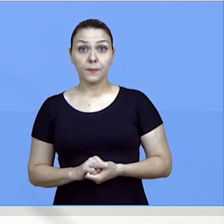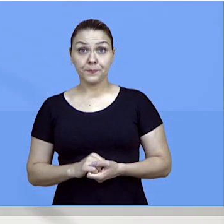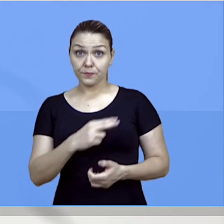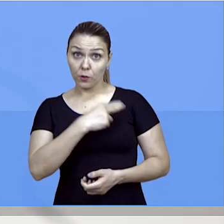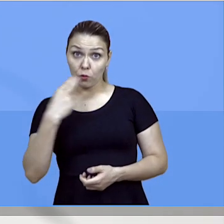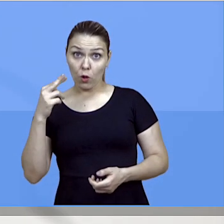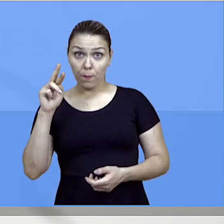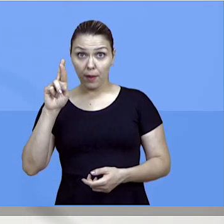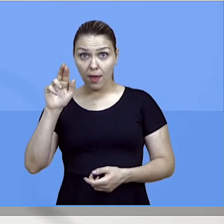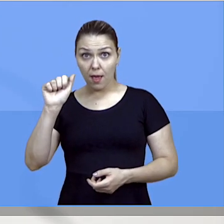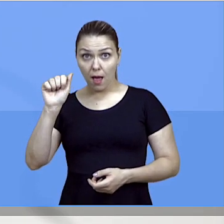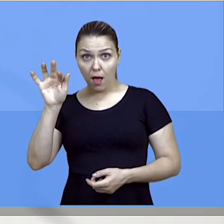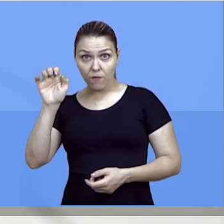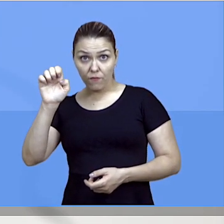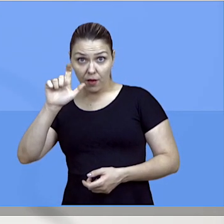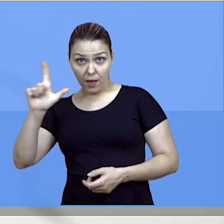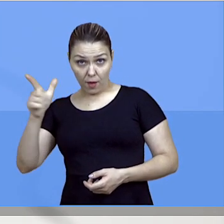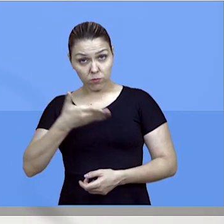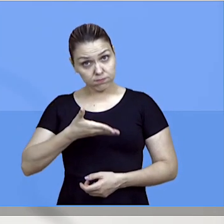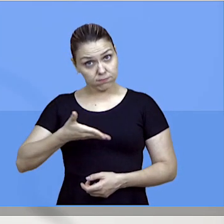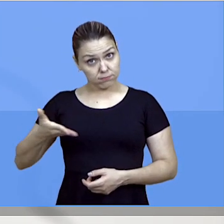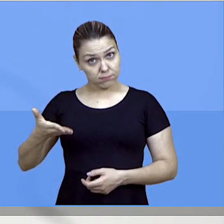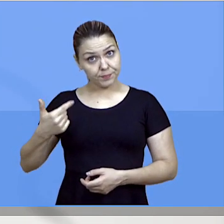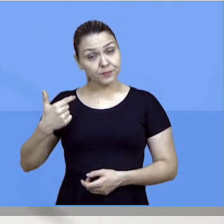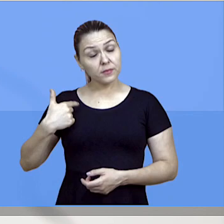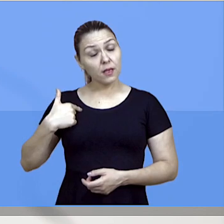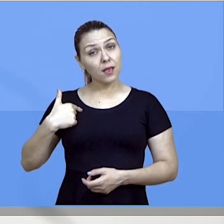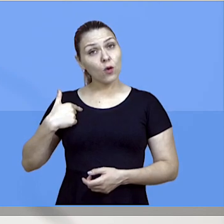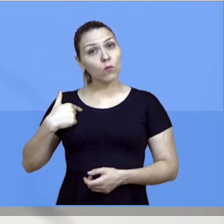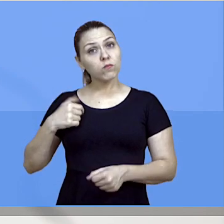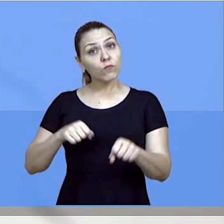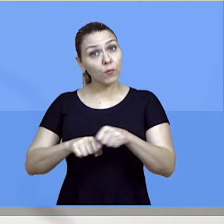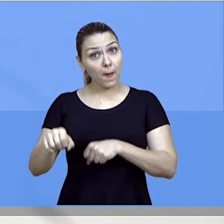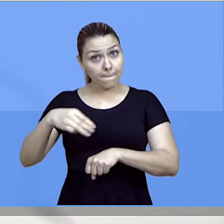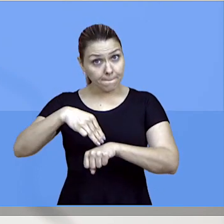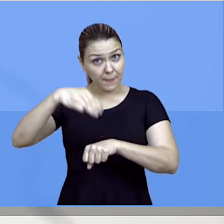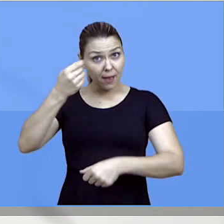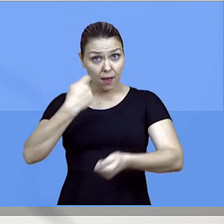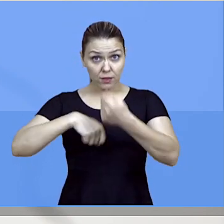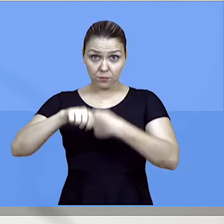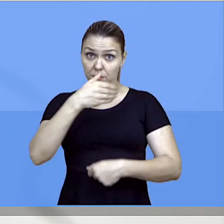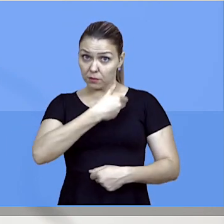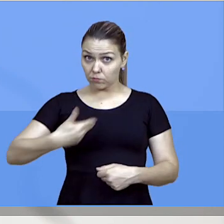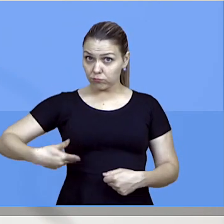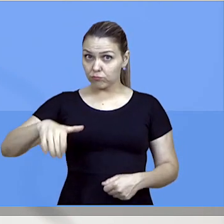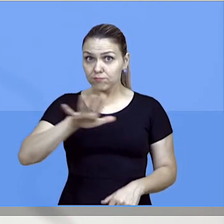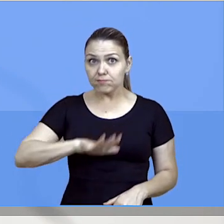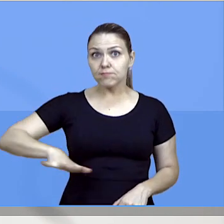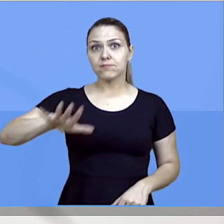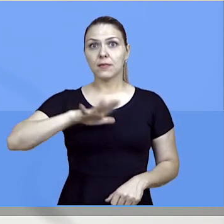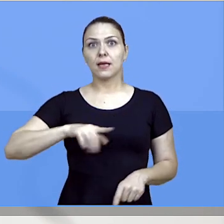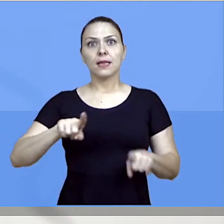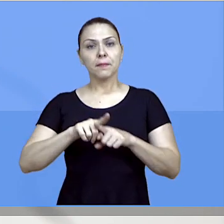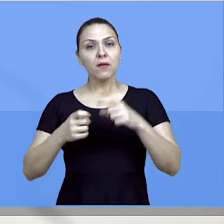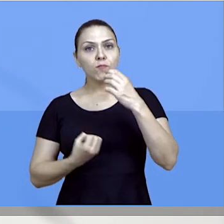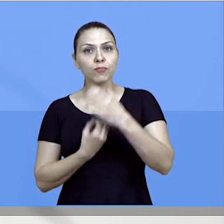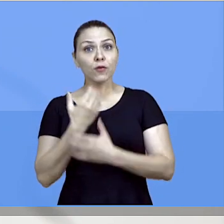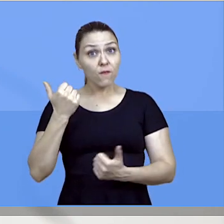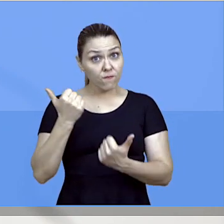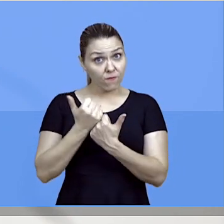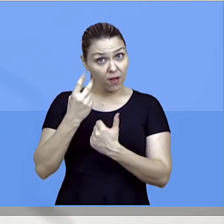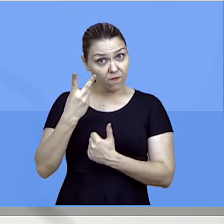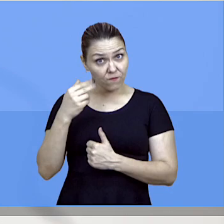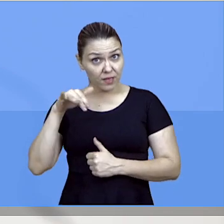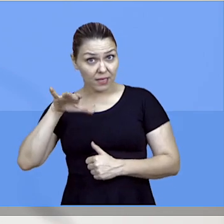Meu nome é Rafael Tartarotti, eu sou mestre em admissão pública e governo, sou cofundador do MobLab